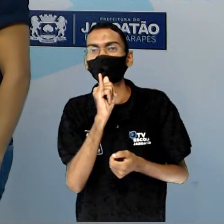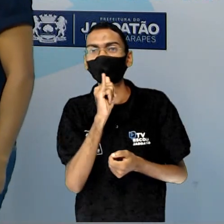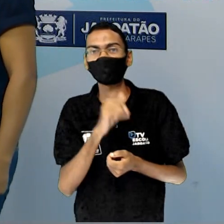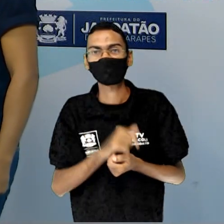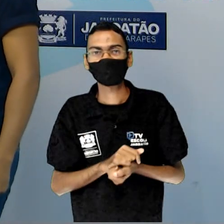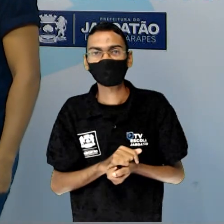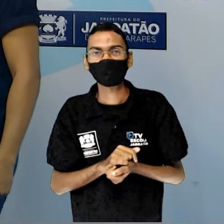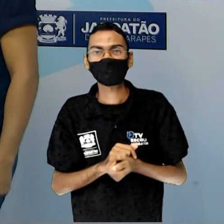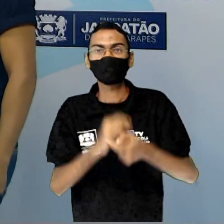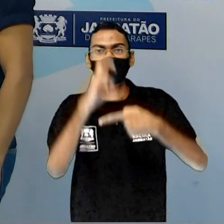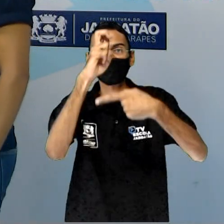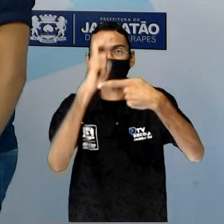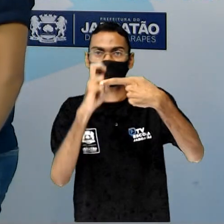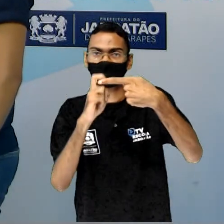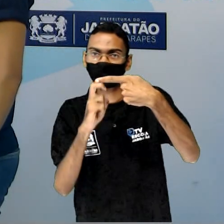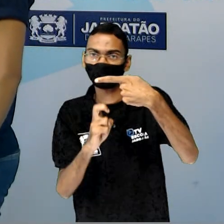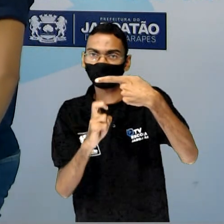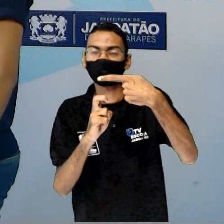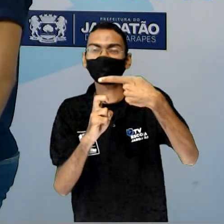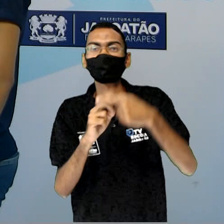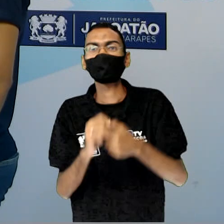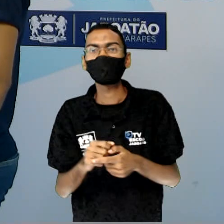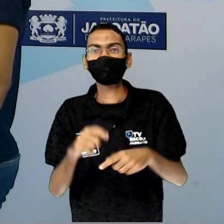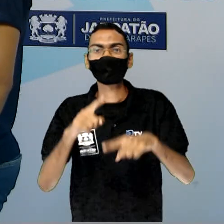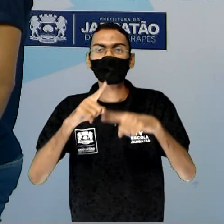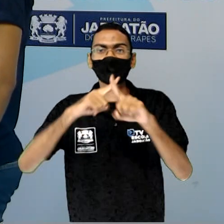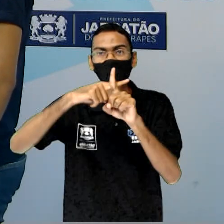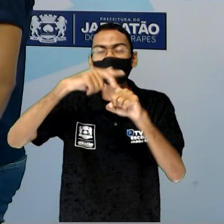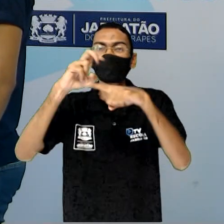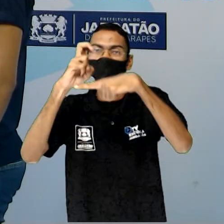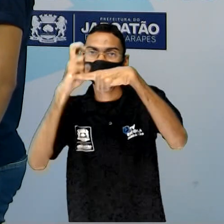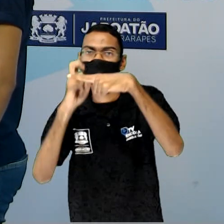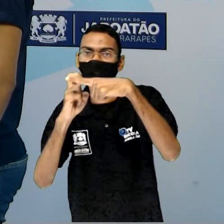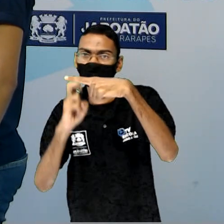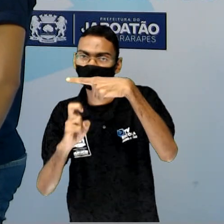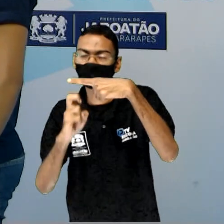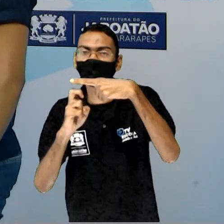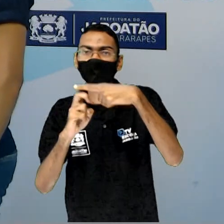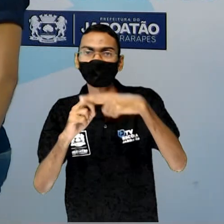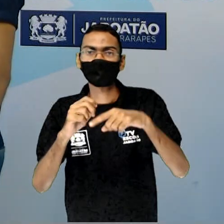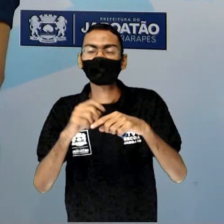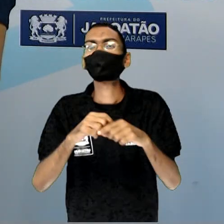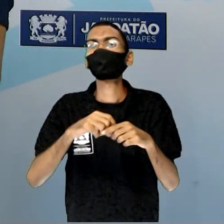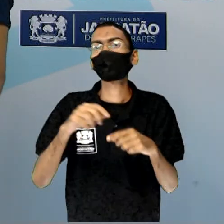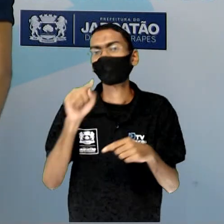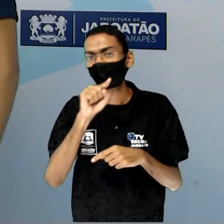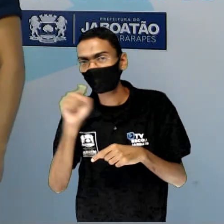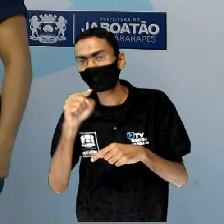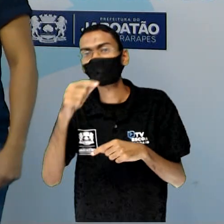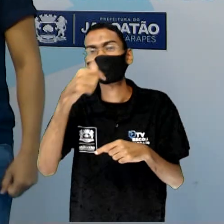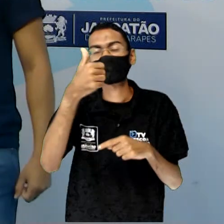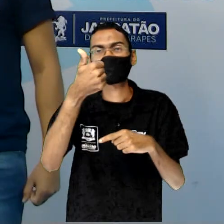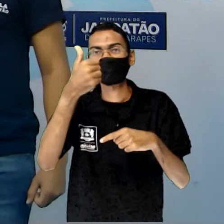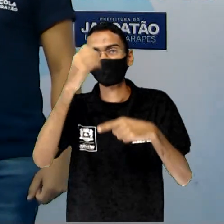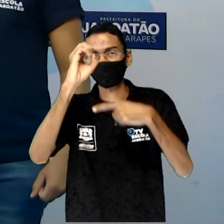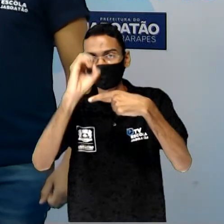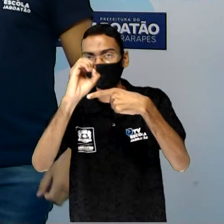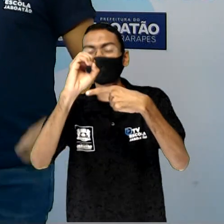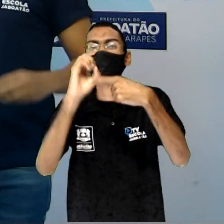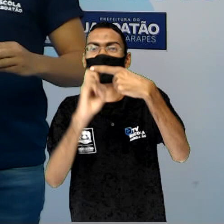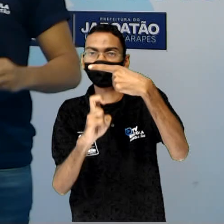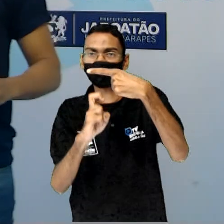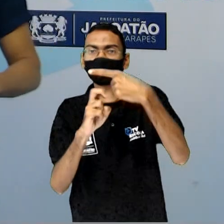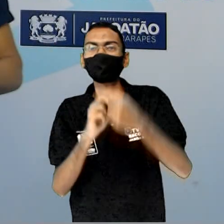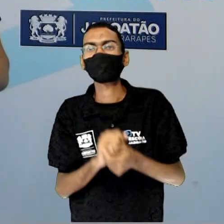5 quintos mais 5 quintos é igual a 10 quintos. 10 dá para dividir por 5.